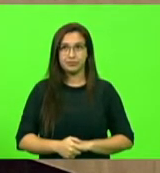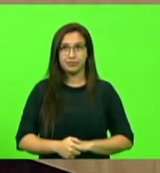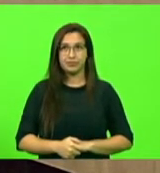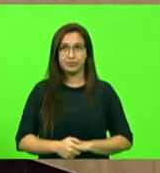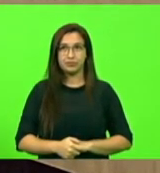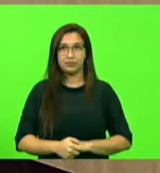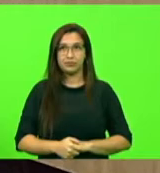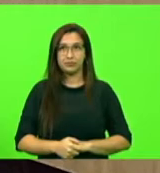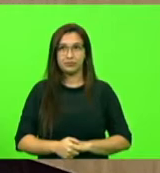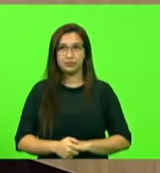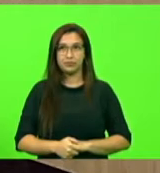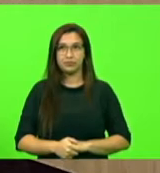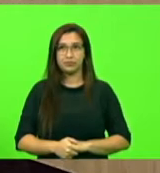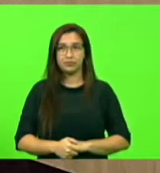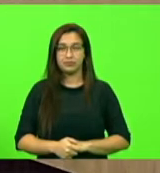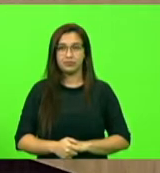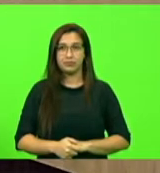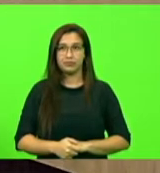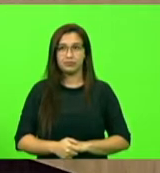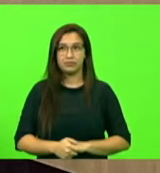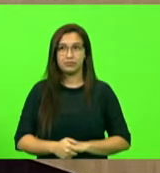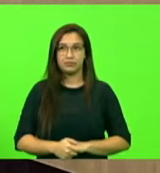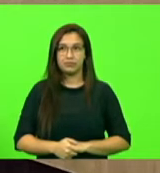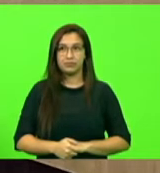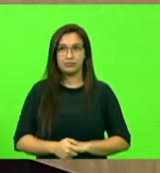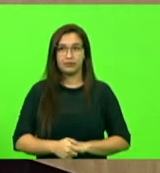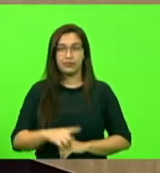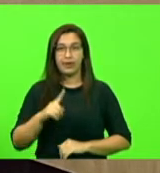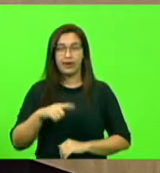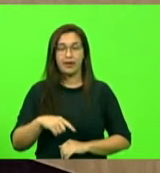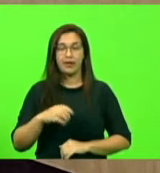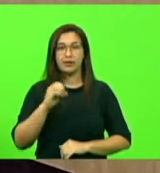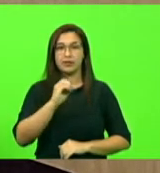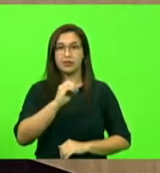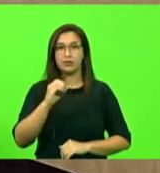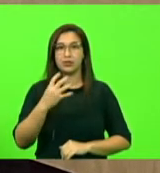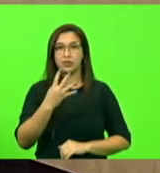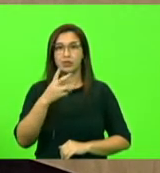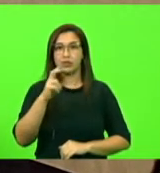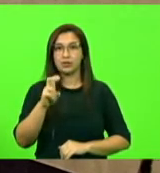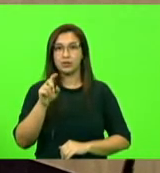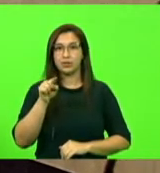Por favor, só um minutinho, deputado. Seria 0045.1.